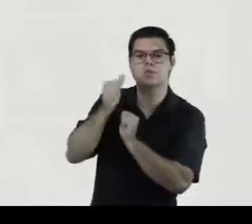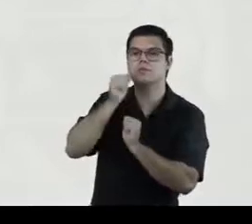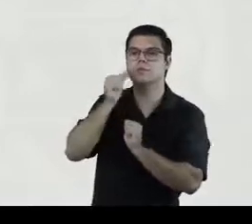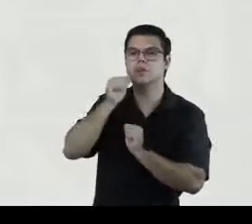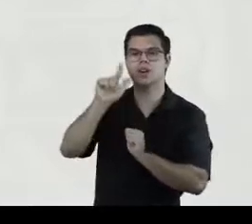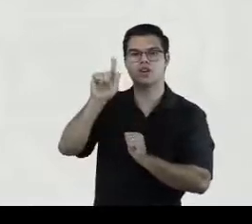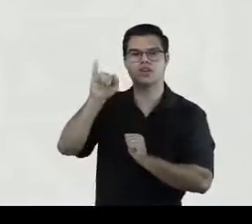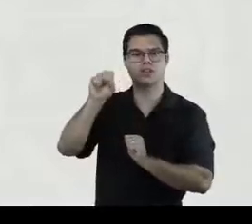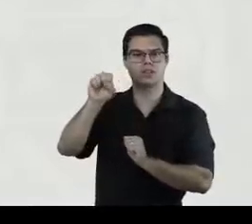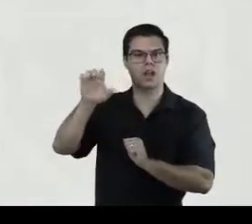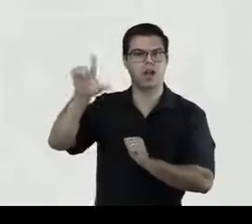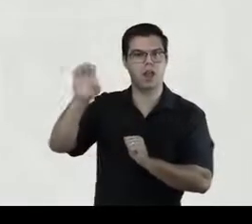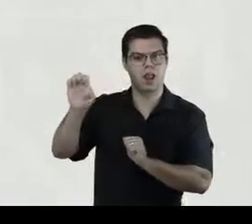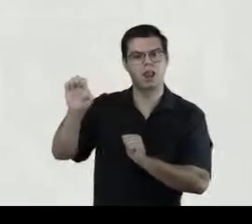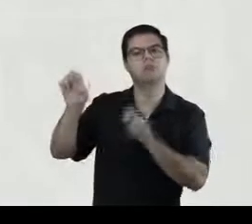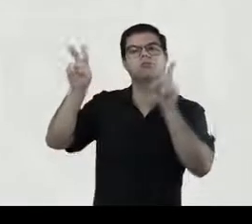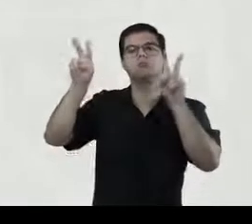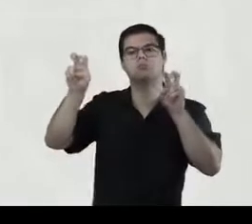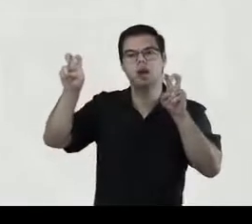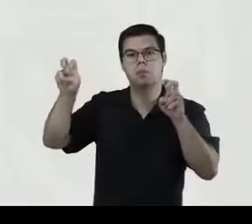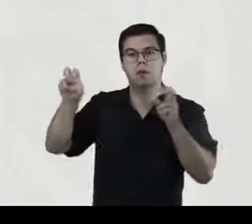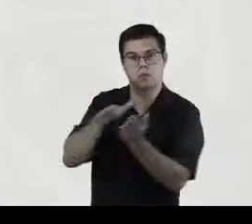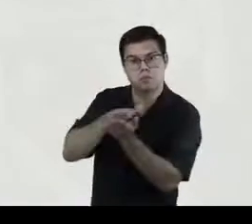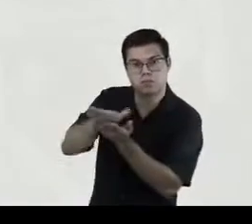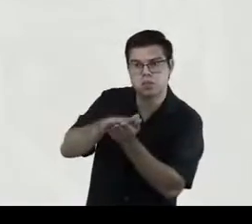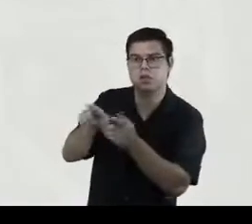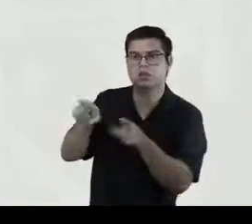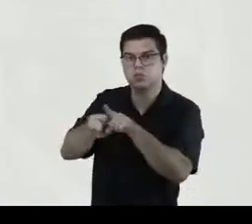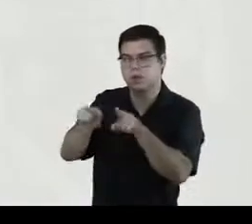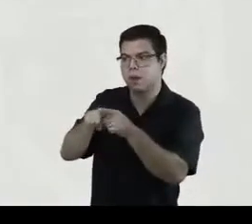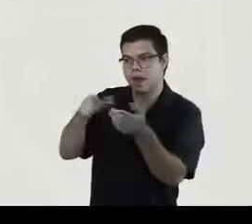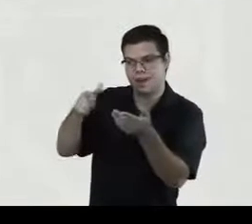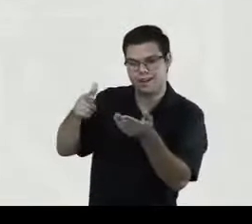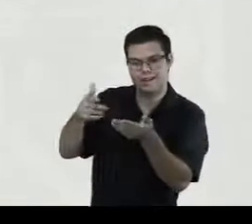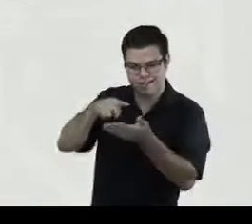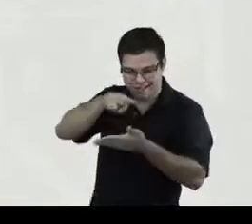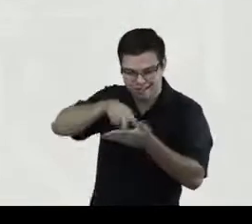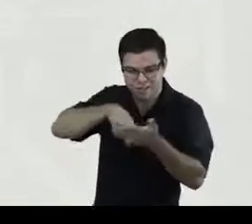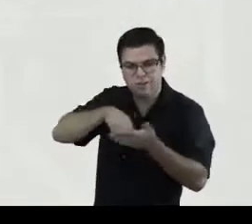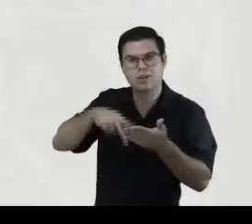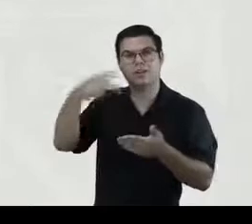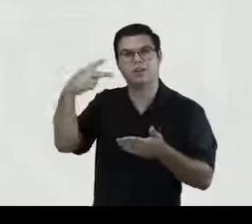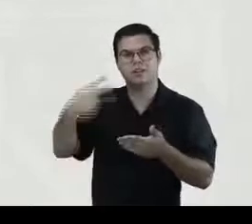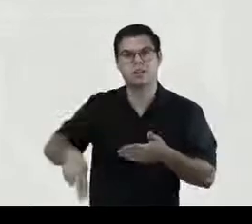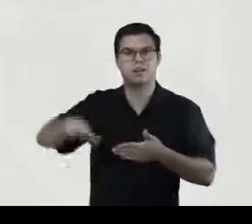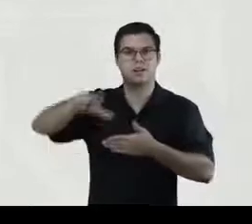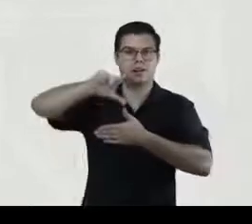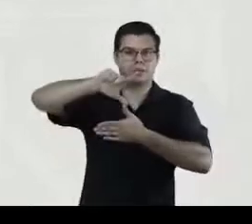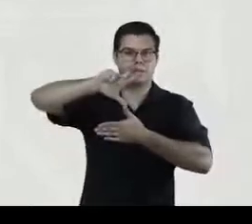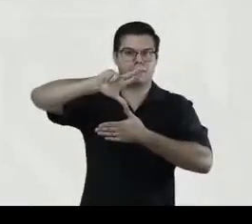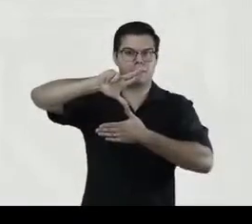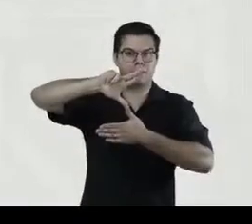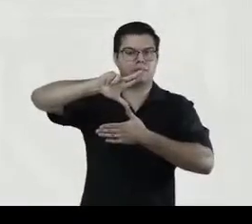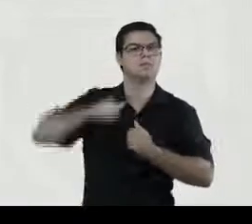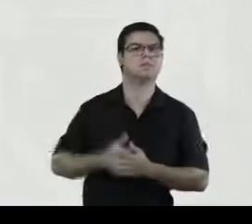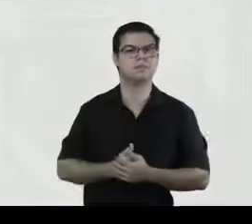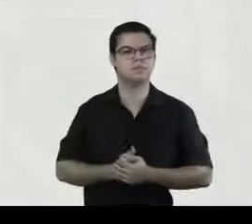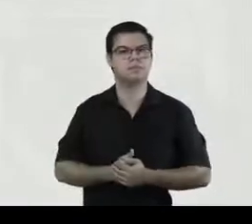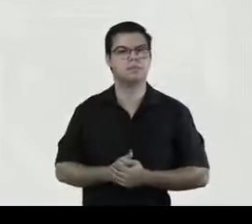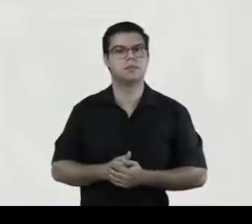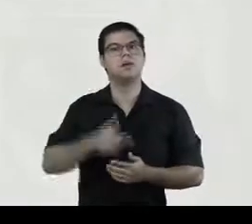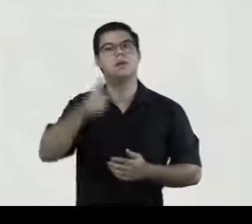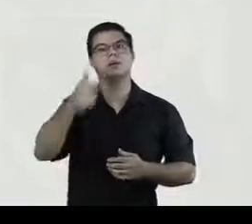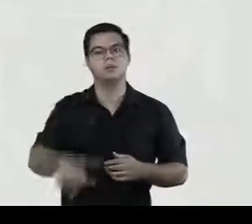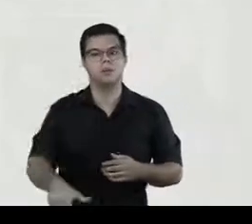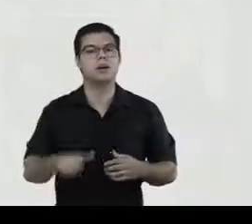escrita, edição e leitura na América Latina. Contamos hoje, novamente, com a presença também do doutor Nicolas